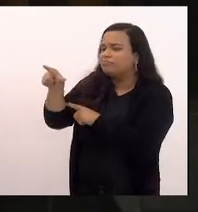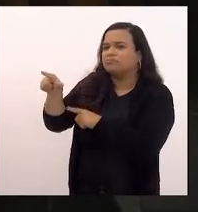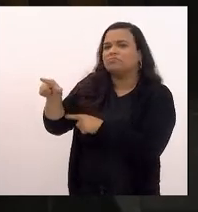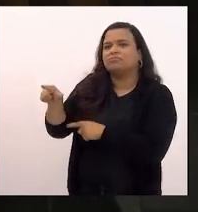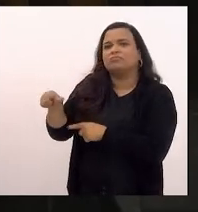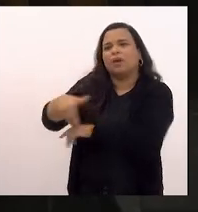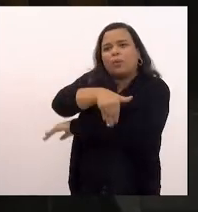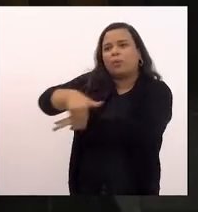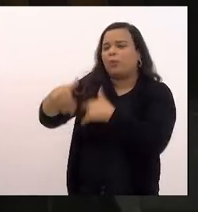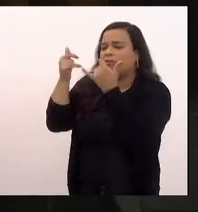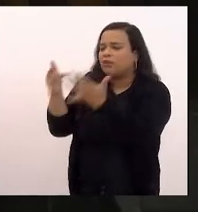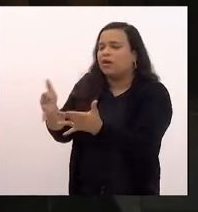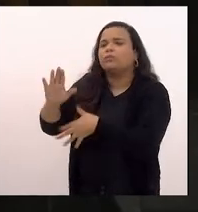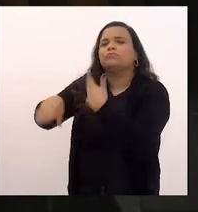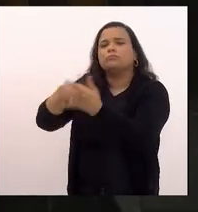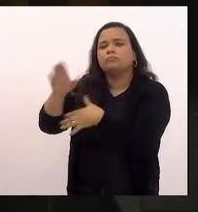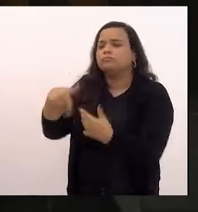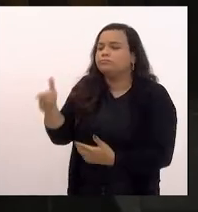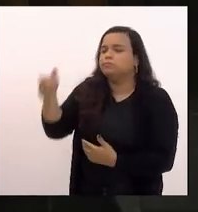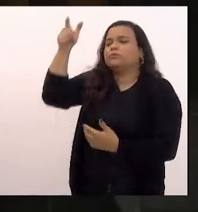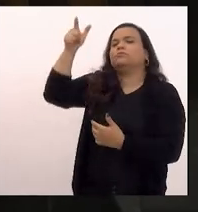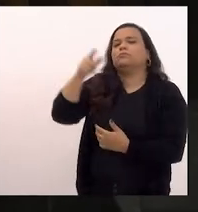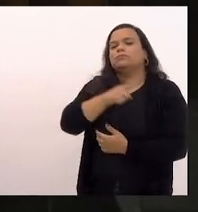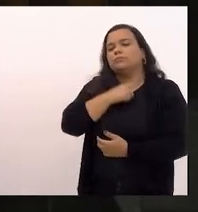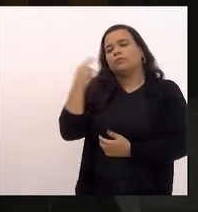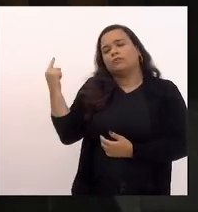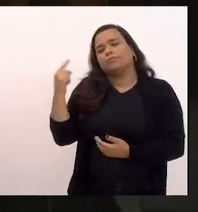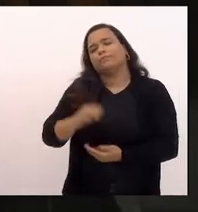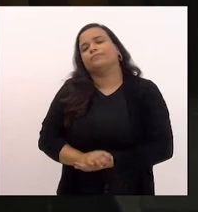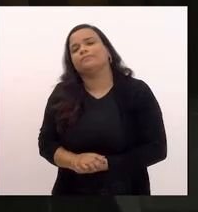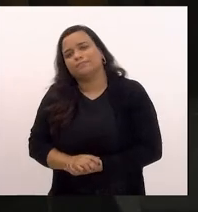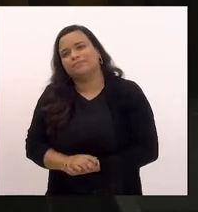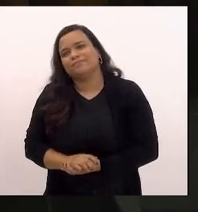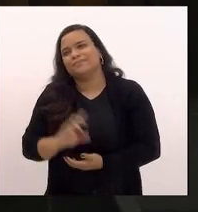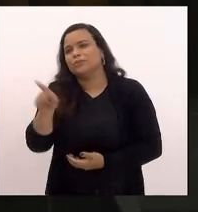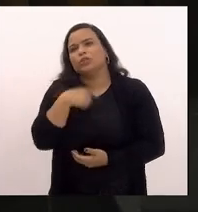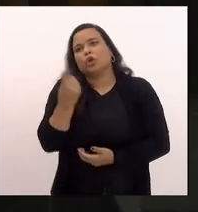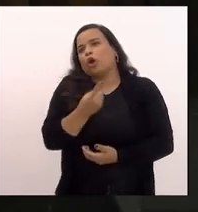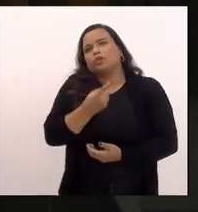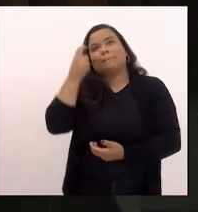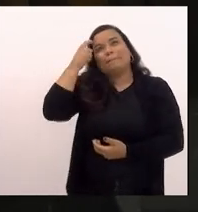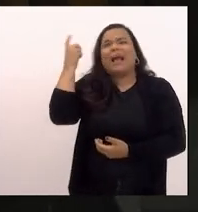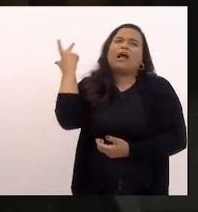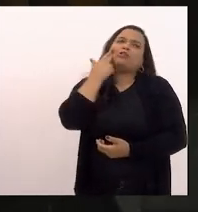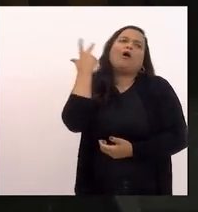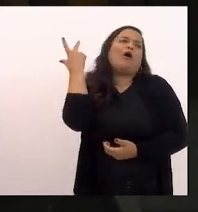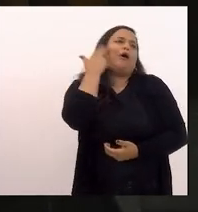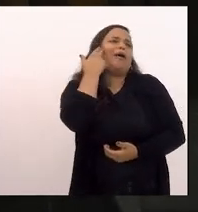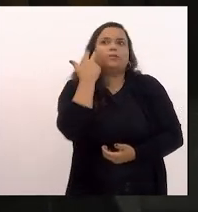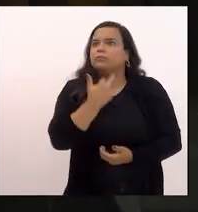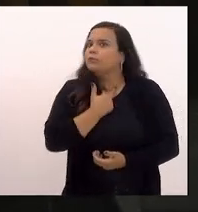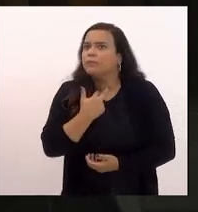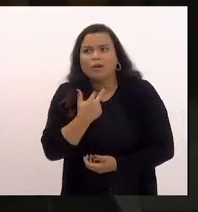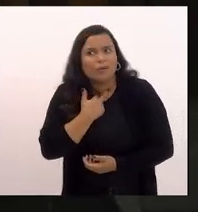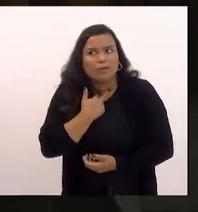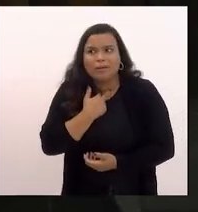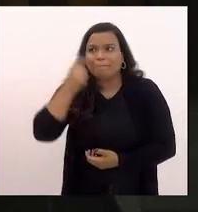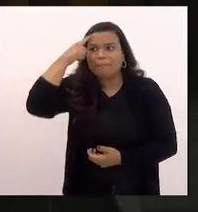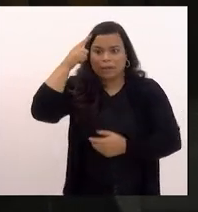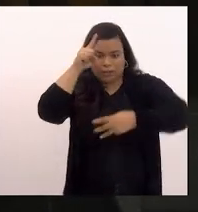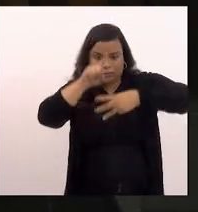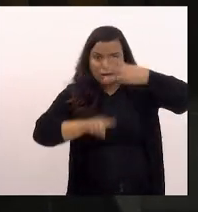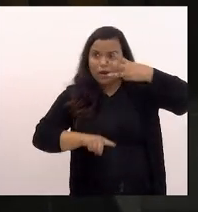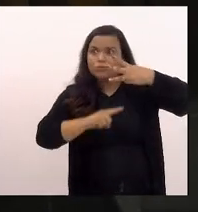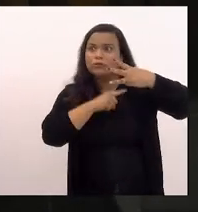e foi o assassinato a gente não pode banalizar a barbárie a gente não pode achar que essas três mortes